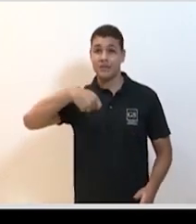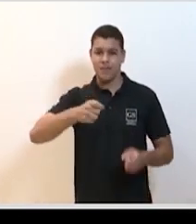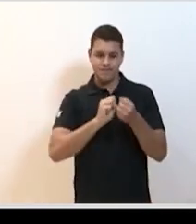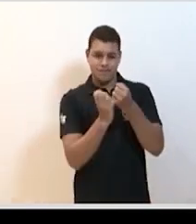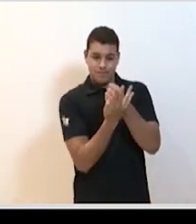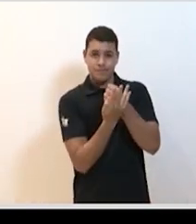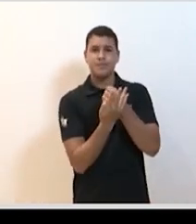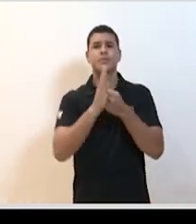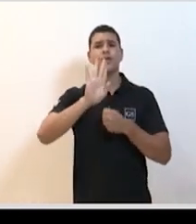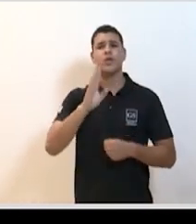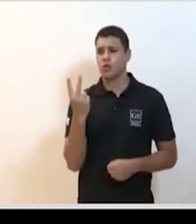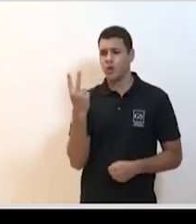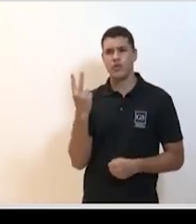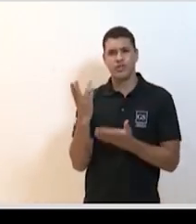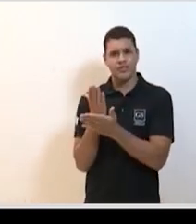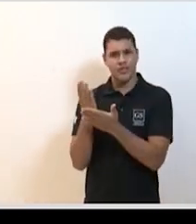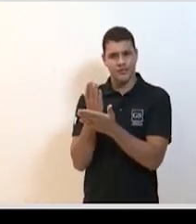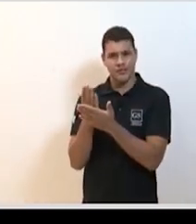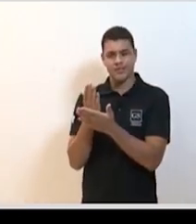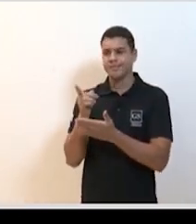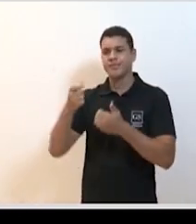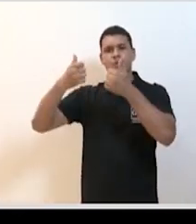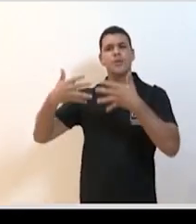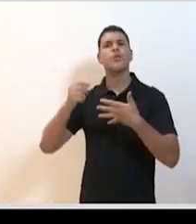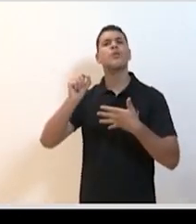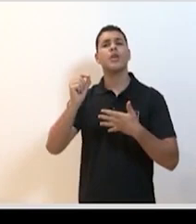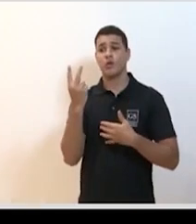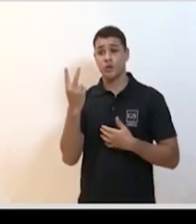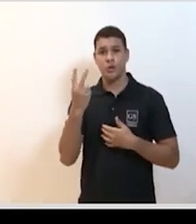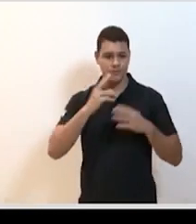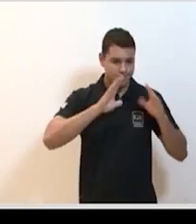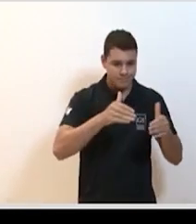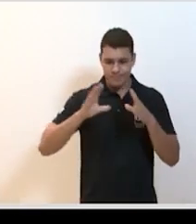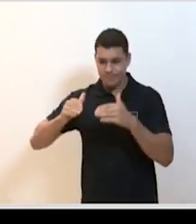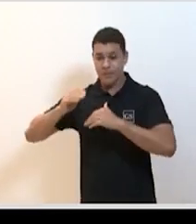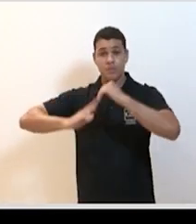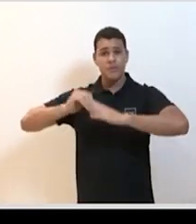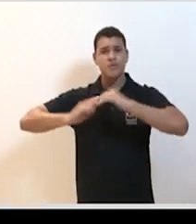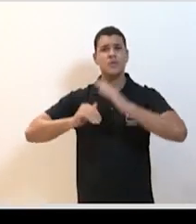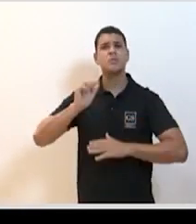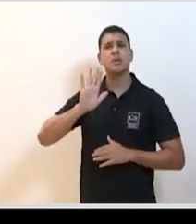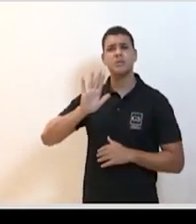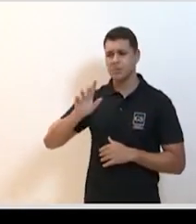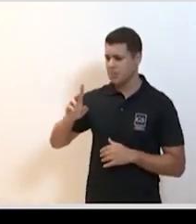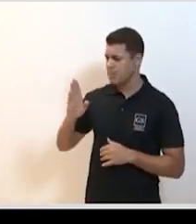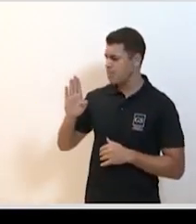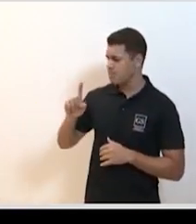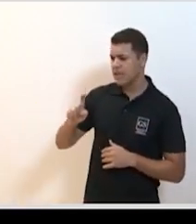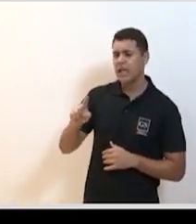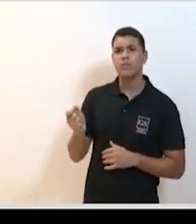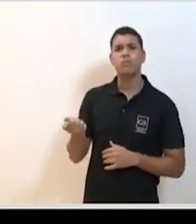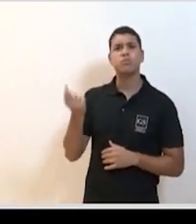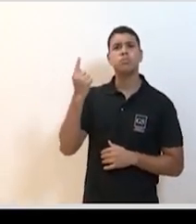E dois médicos discutindo, e sempre essa discussão, mas esse vírus é estranho, essa bactéria é estranha, e algumas pessoas falando, mas tudo